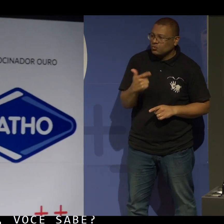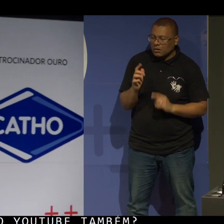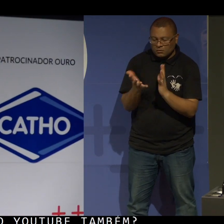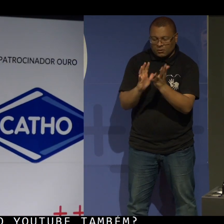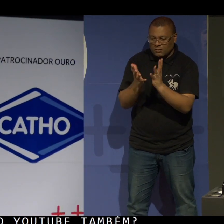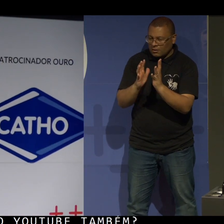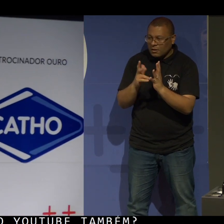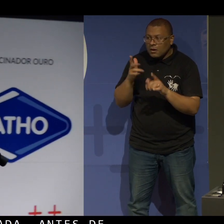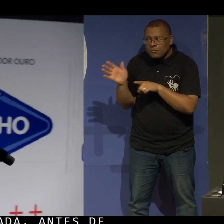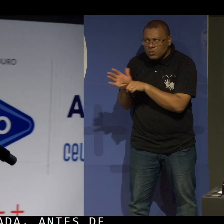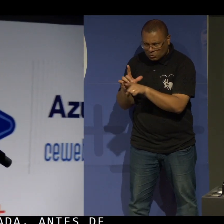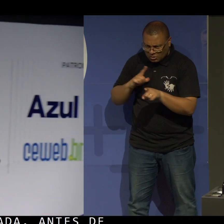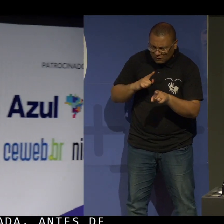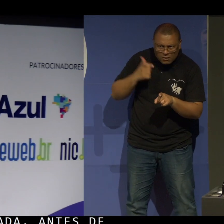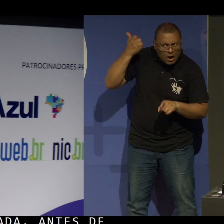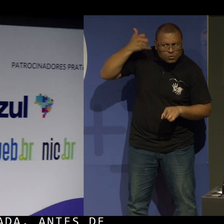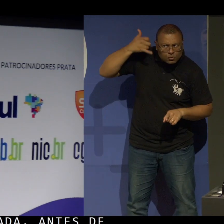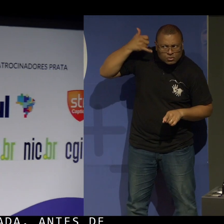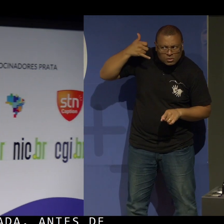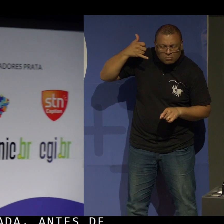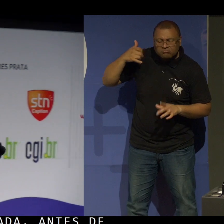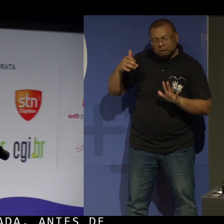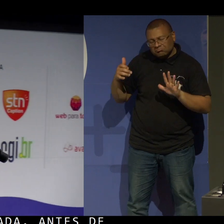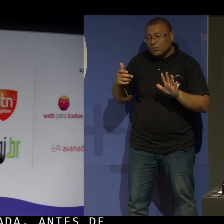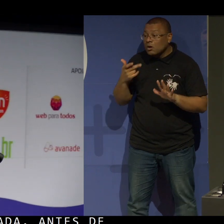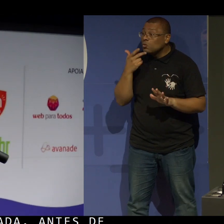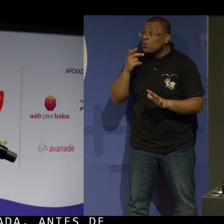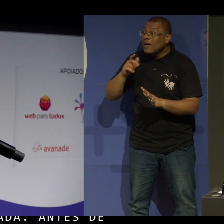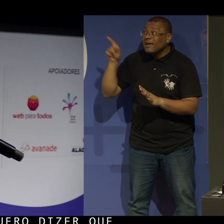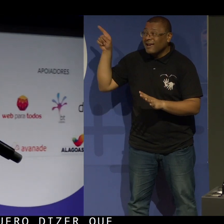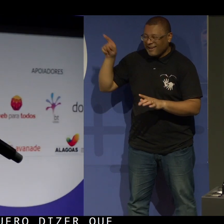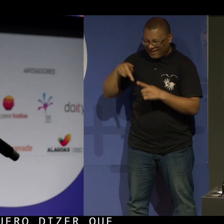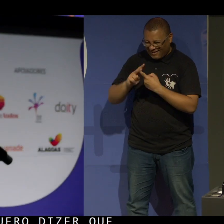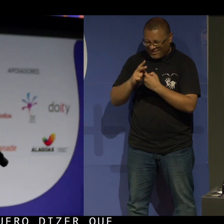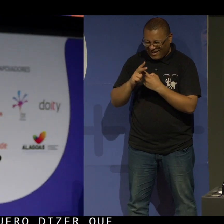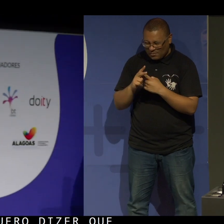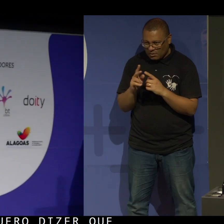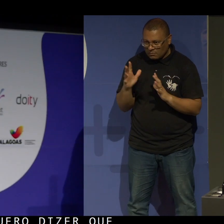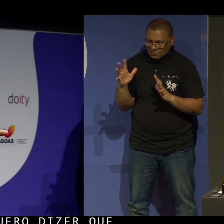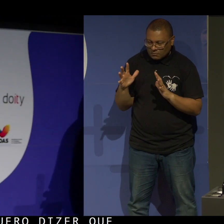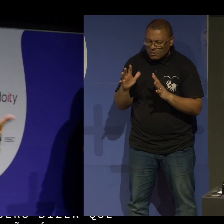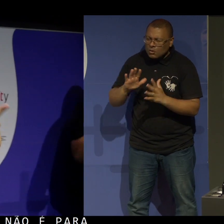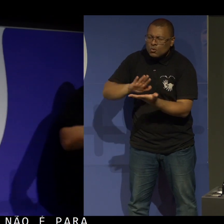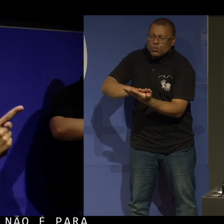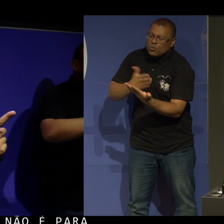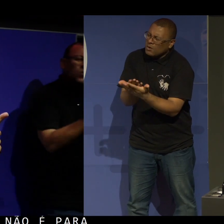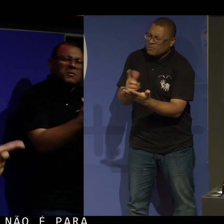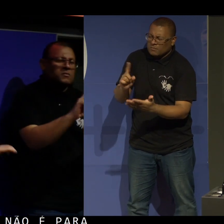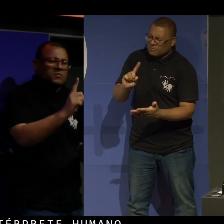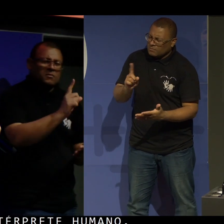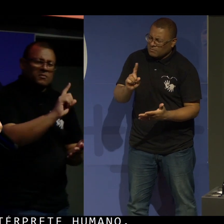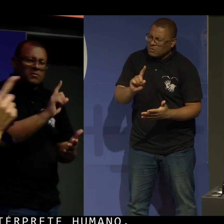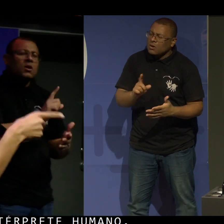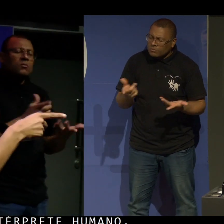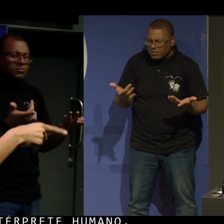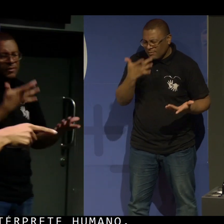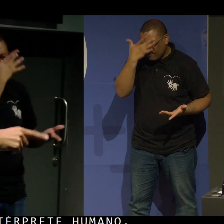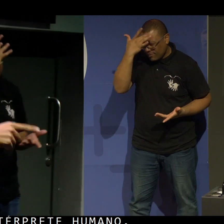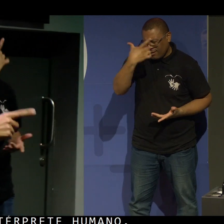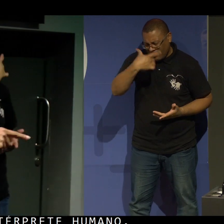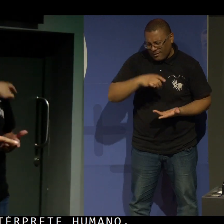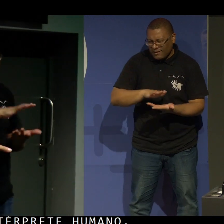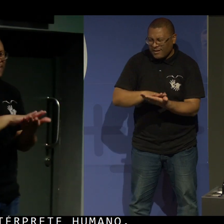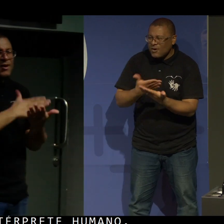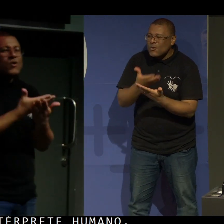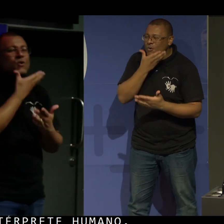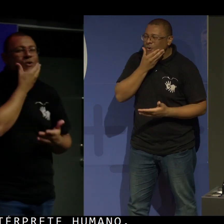essa ferramenta não é para substituir o intérprete humano. O intérprete humano é insubstituível, porque, como o próprio Ronaldo